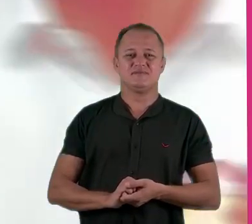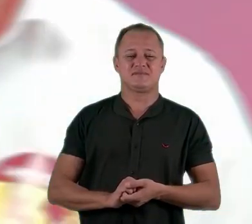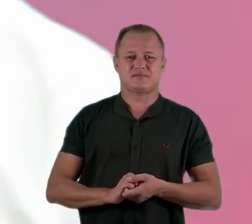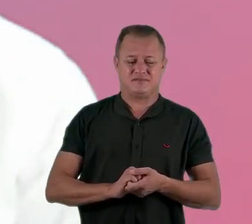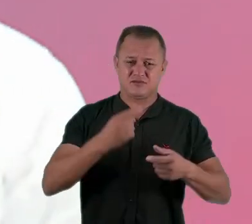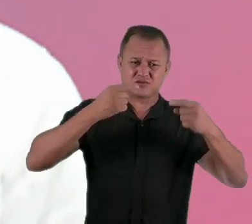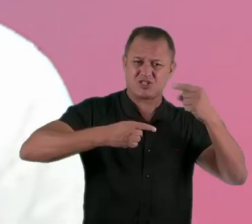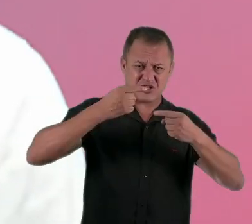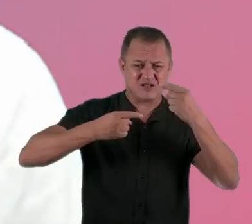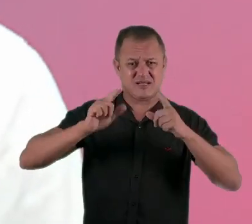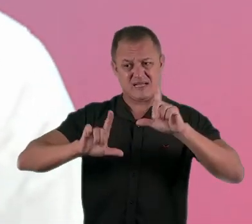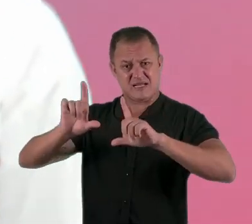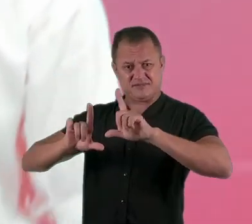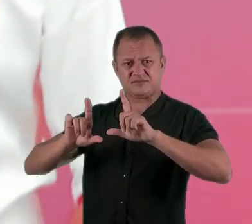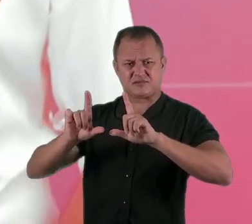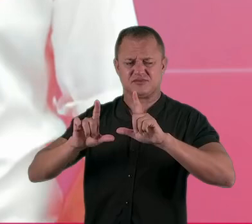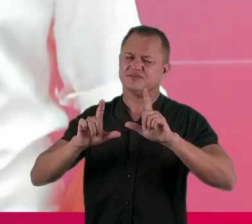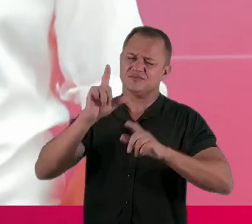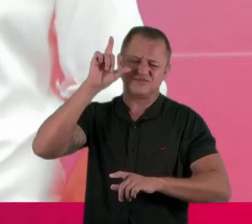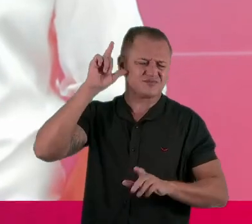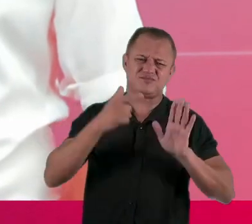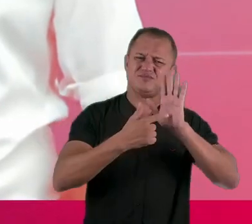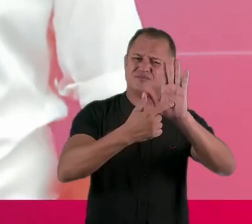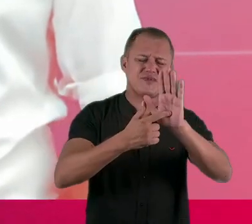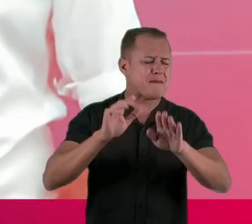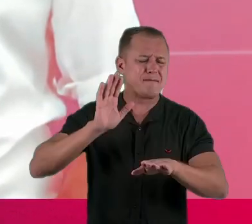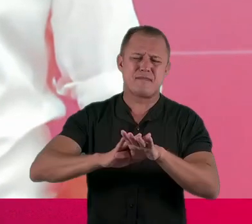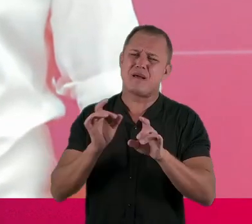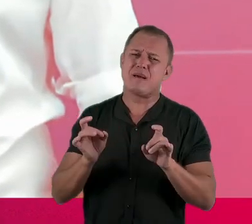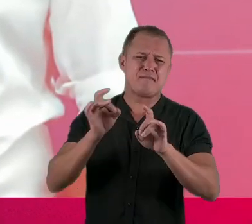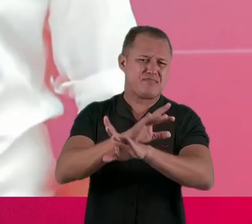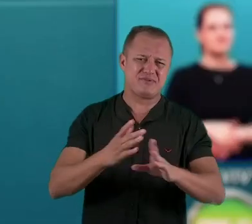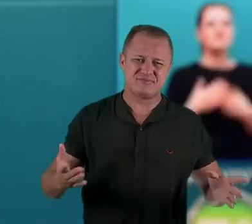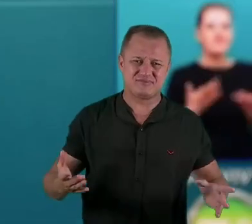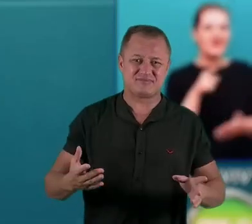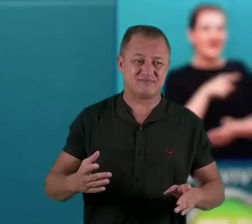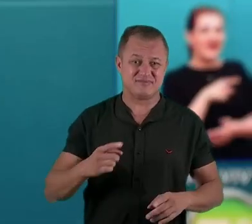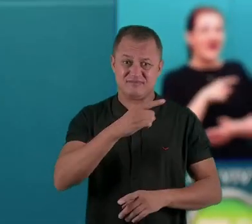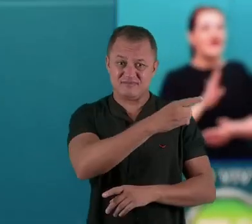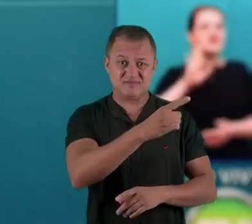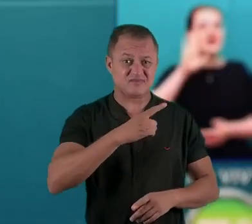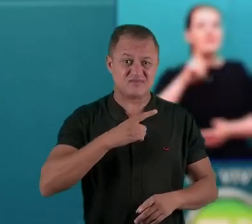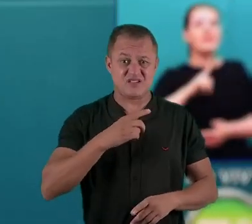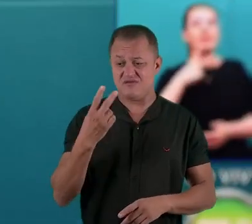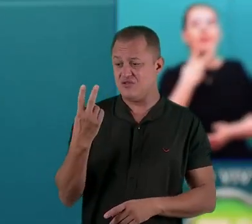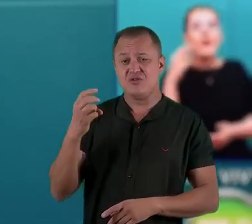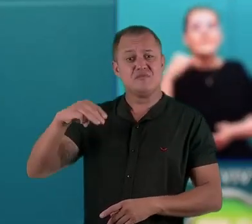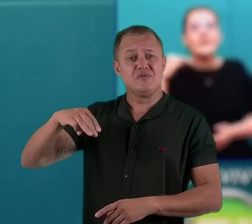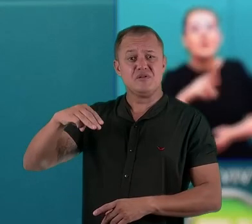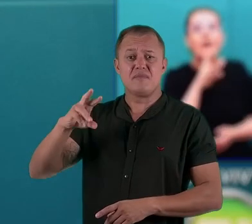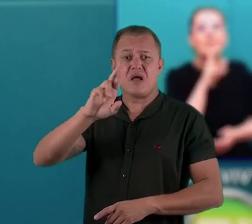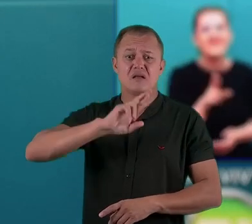No debate da TV Vila Real, Lúdio mostrou que é de longe o mais preparado. O candidato teve dois minutos para